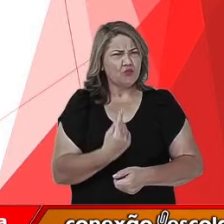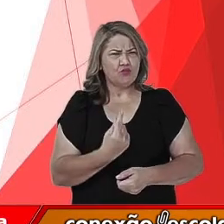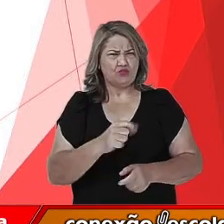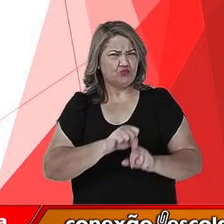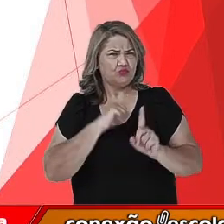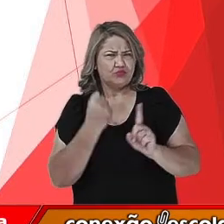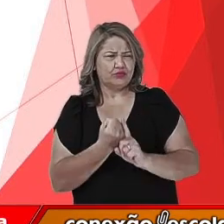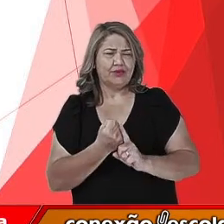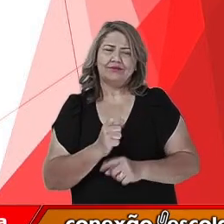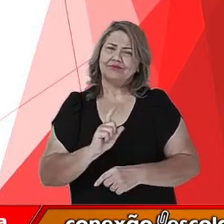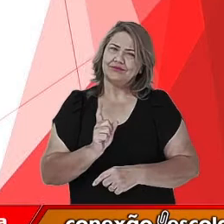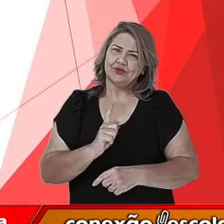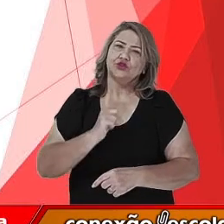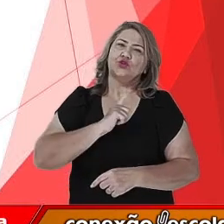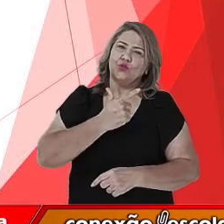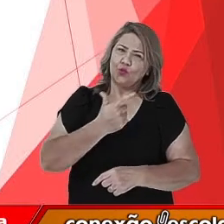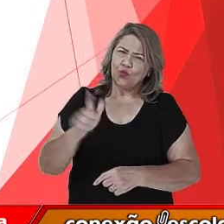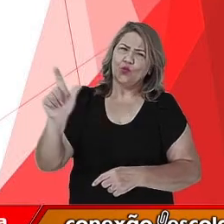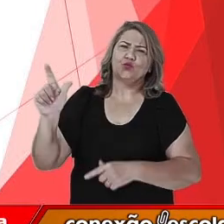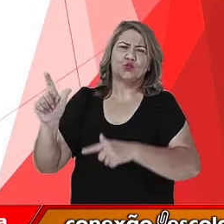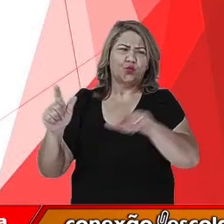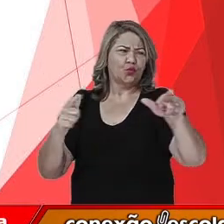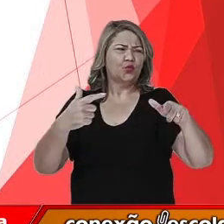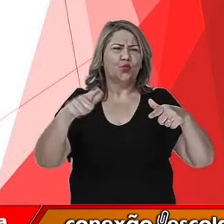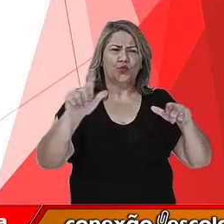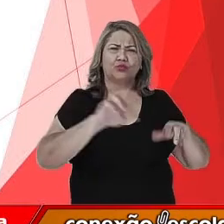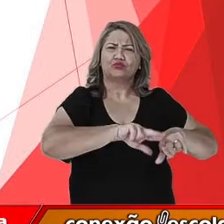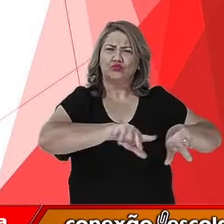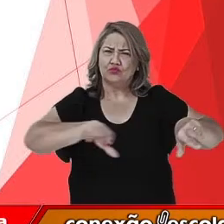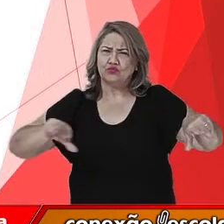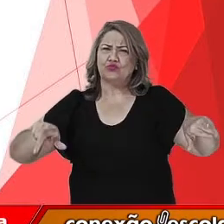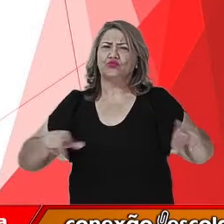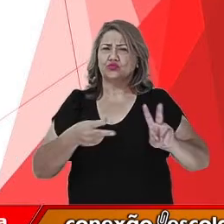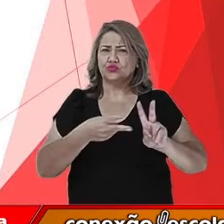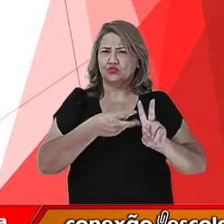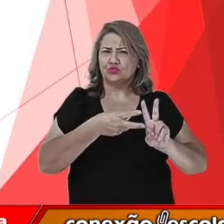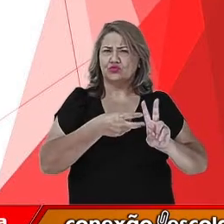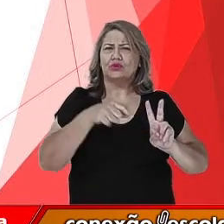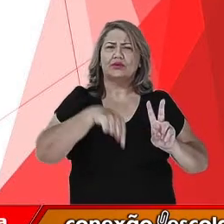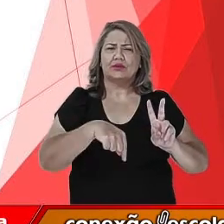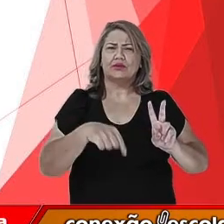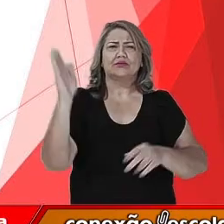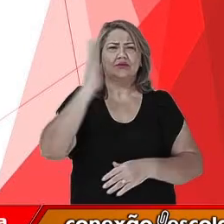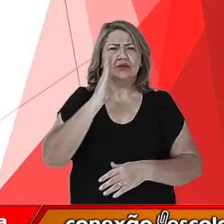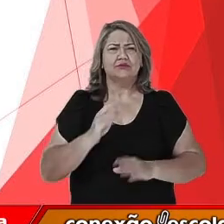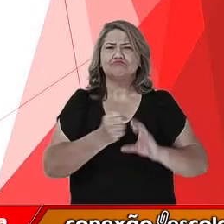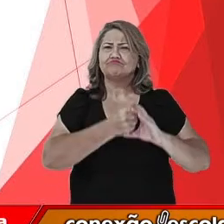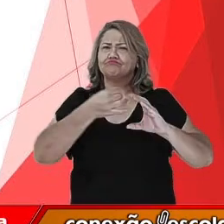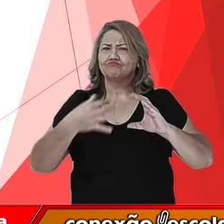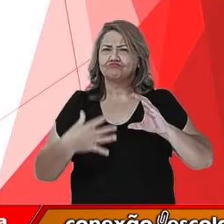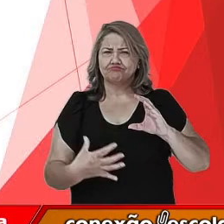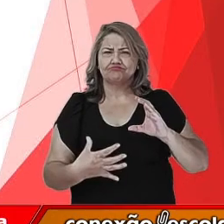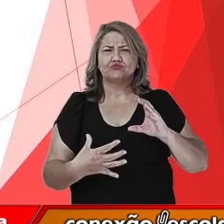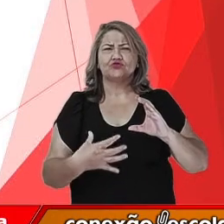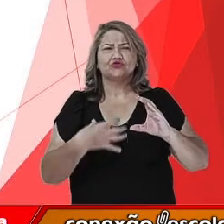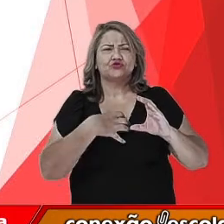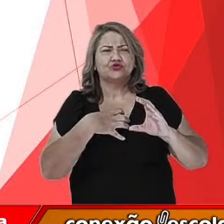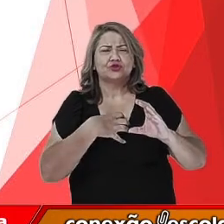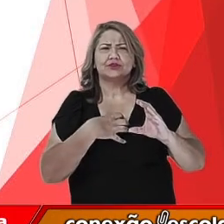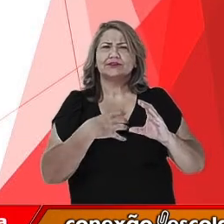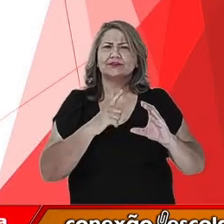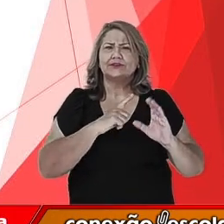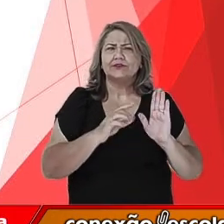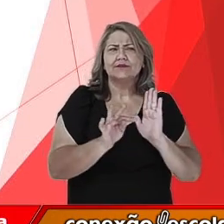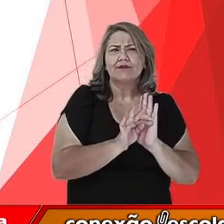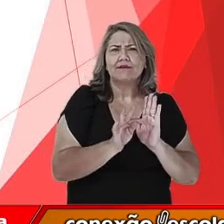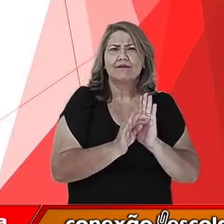Nós também temos outras sociedades de indígenas que viveram no Brasil que têm características de terem técnicas